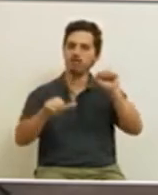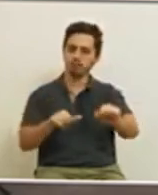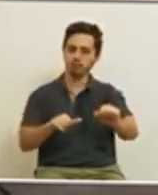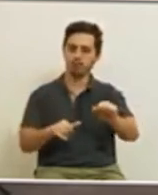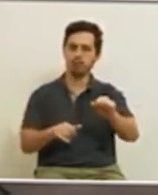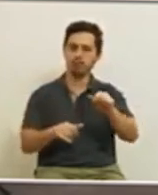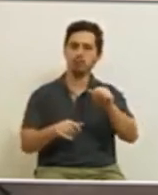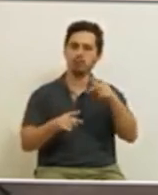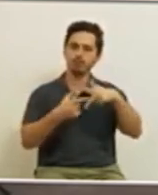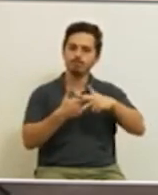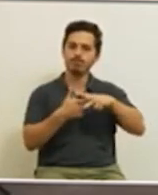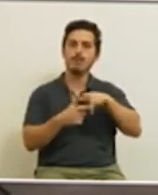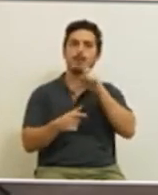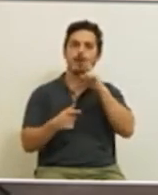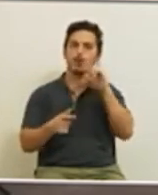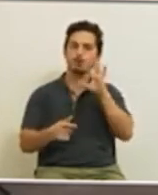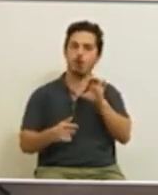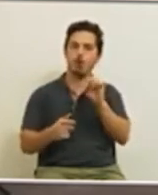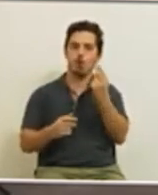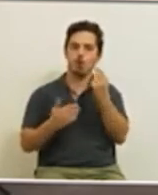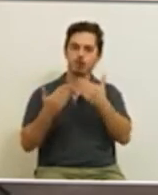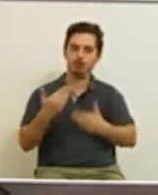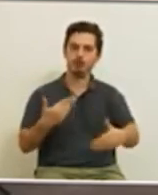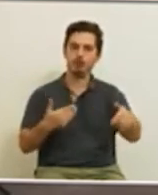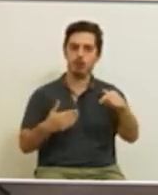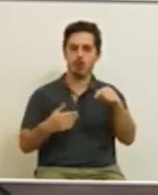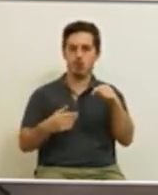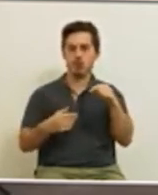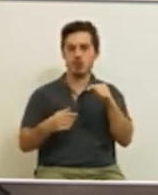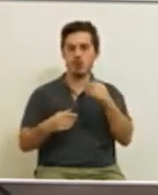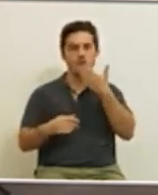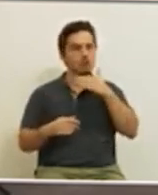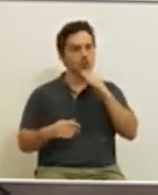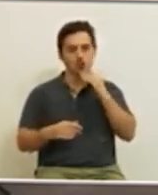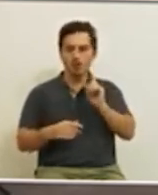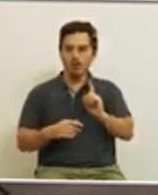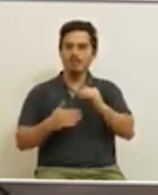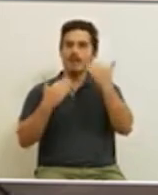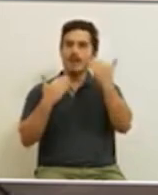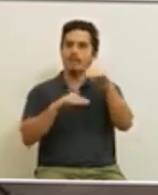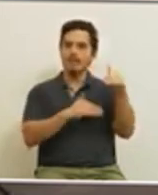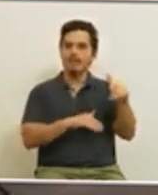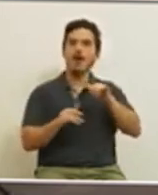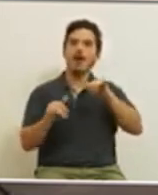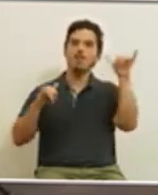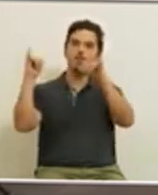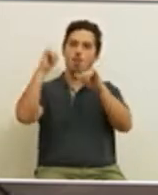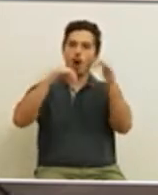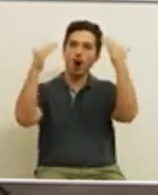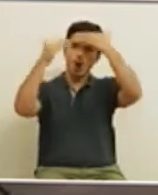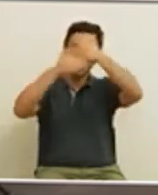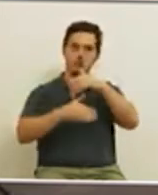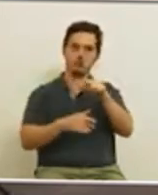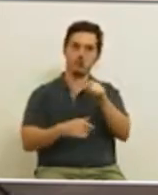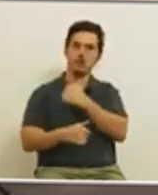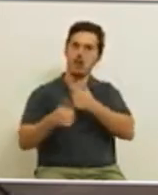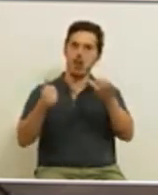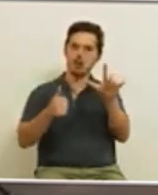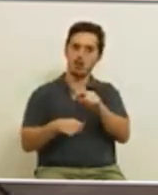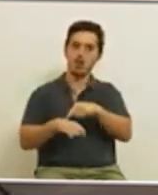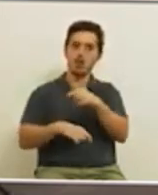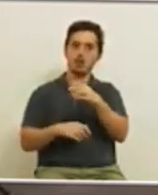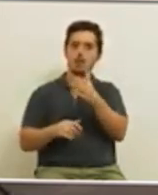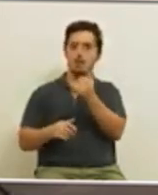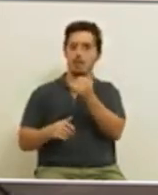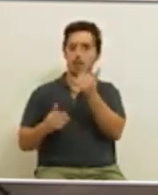que permite revogar já a partir de 18 de outubro os, já hoje, muito insuficientes limites aos voos noturnos na cidade de Lisboa, entre as